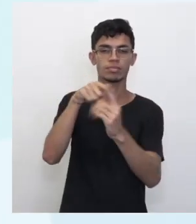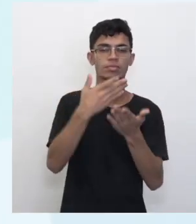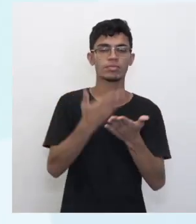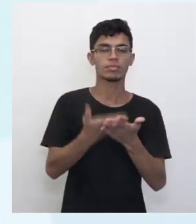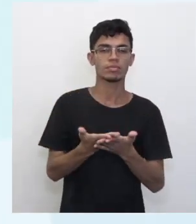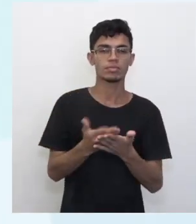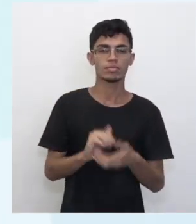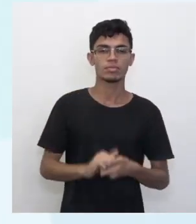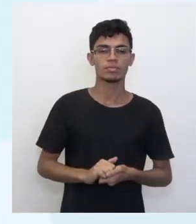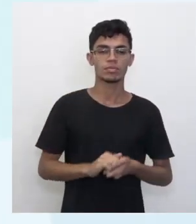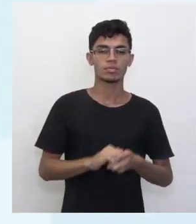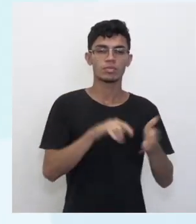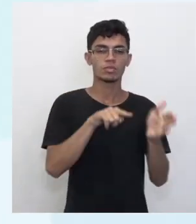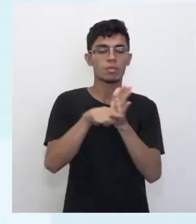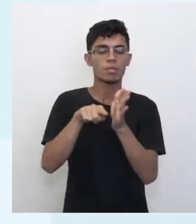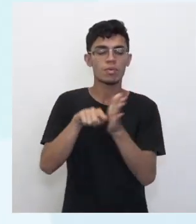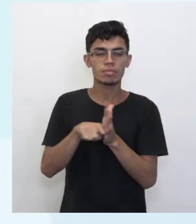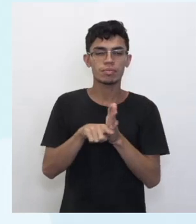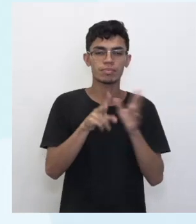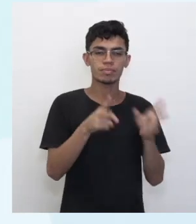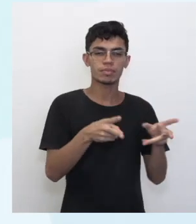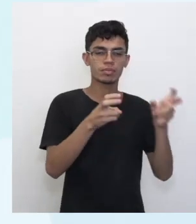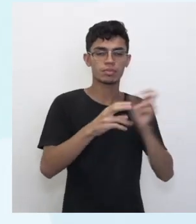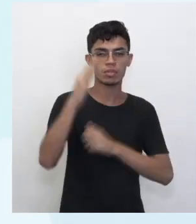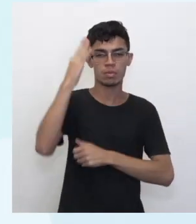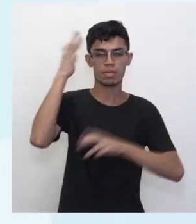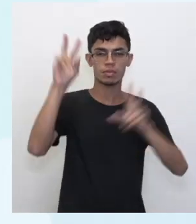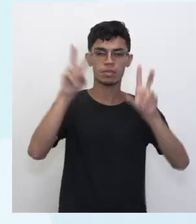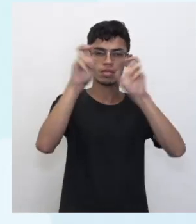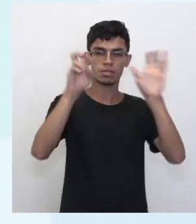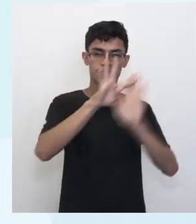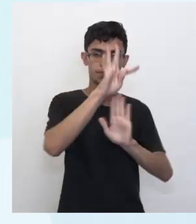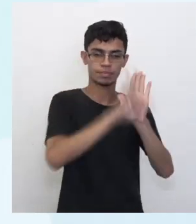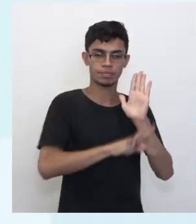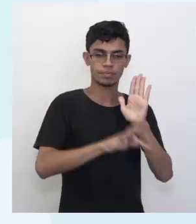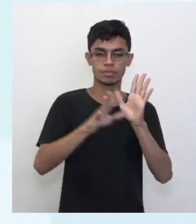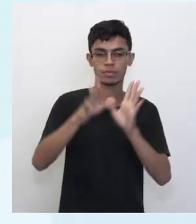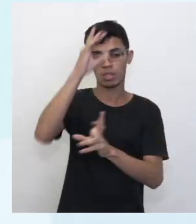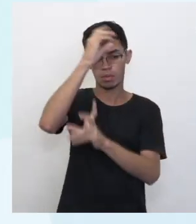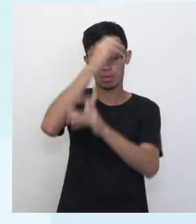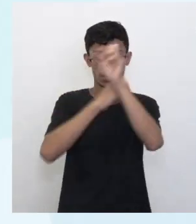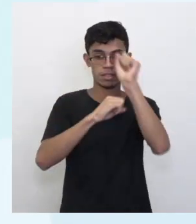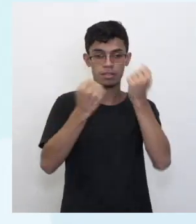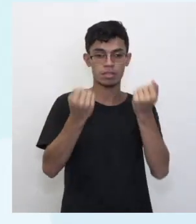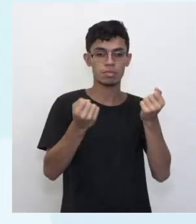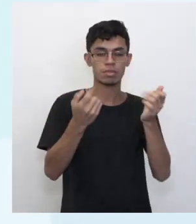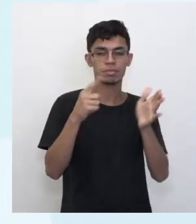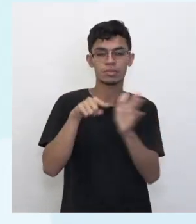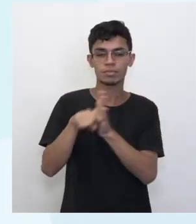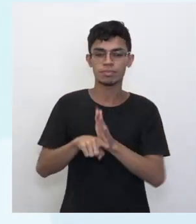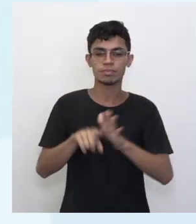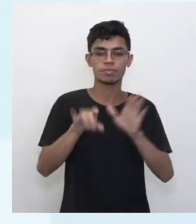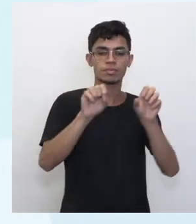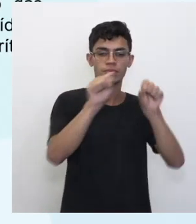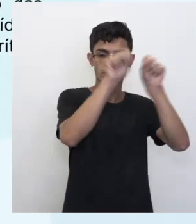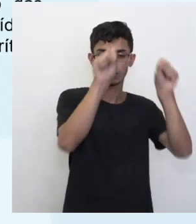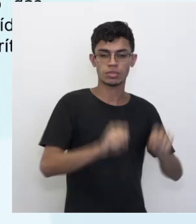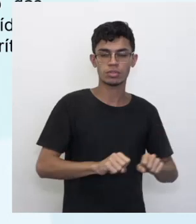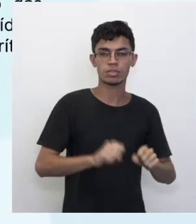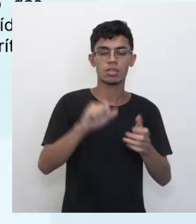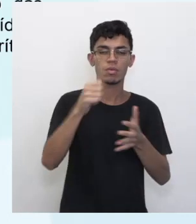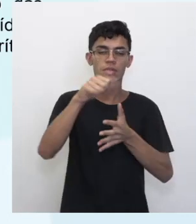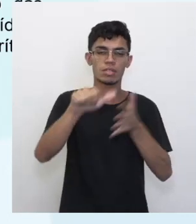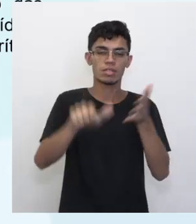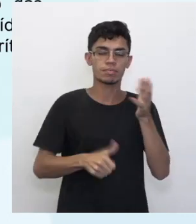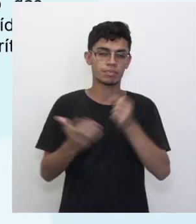identificar o tema de um texto. O objetivo da nossa aula é aprender com questões do sistema de avaliação da educação básica.